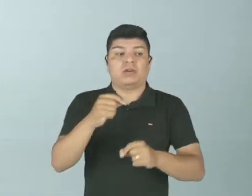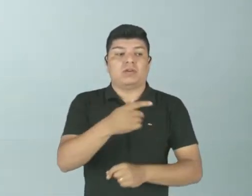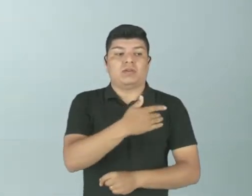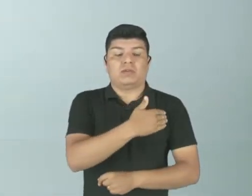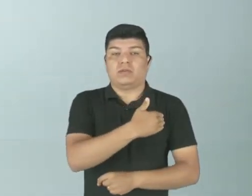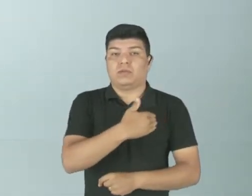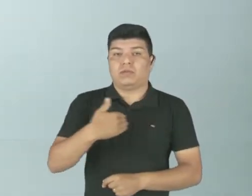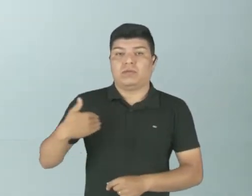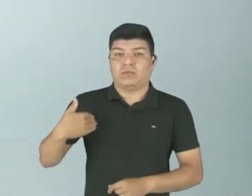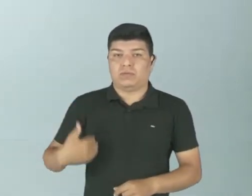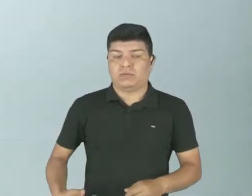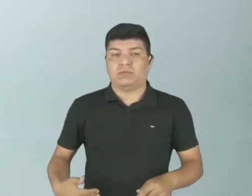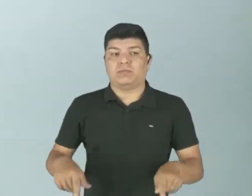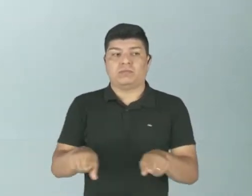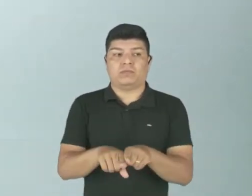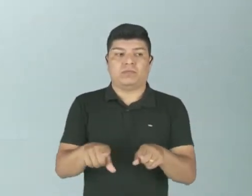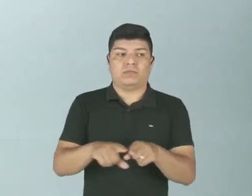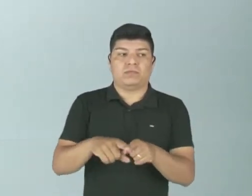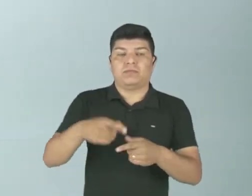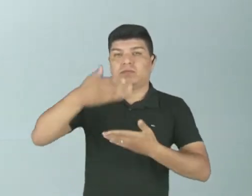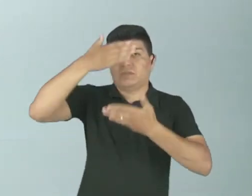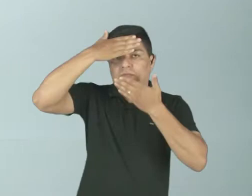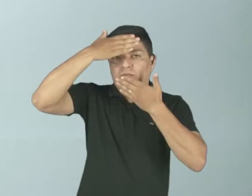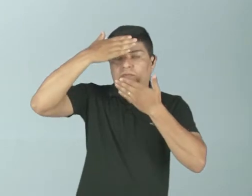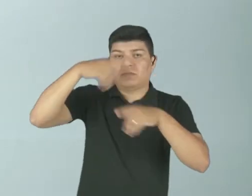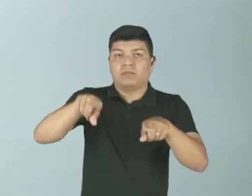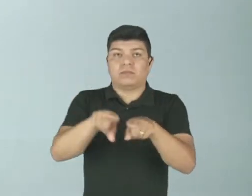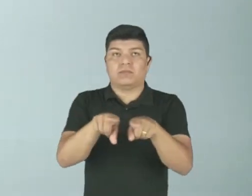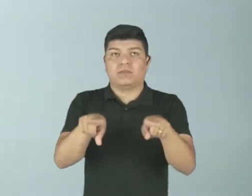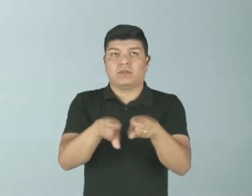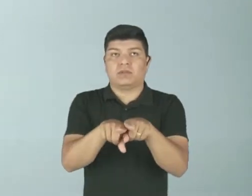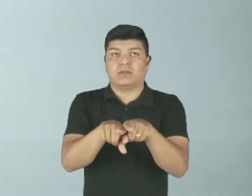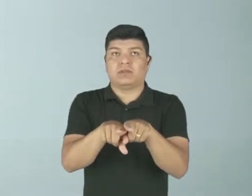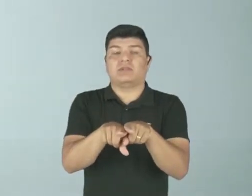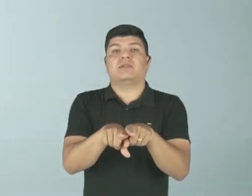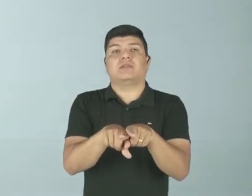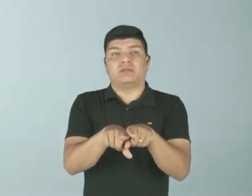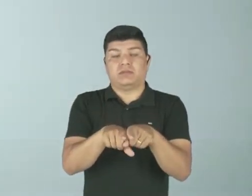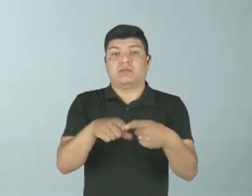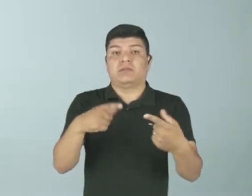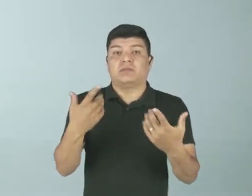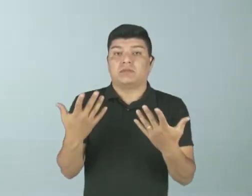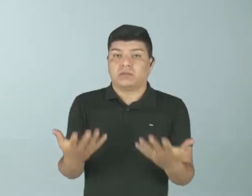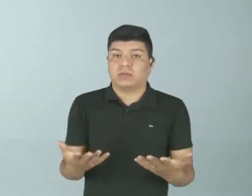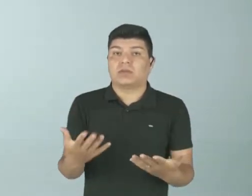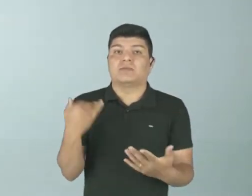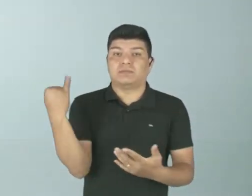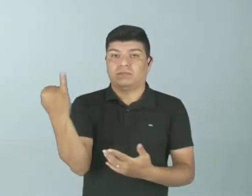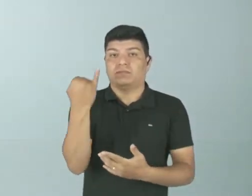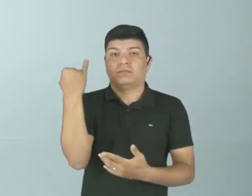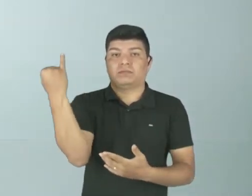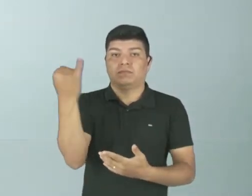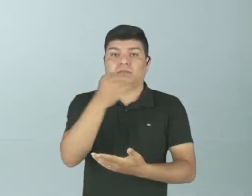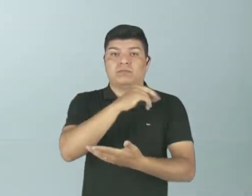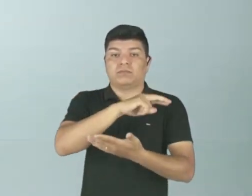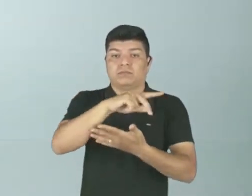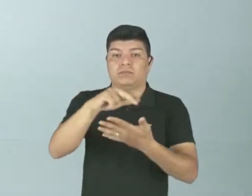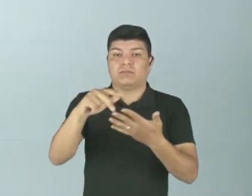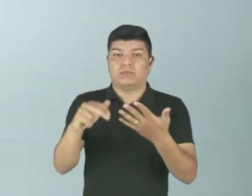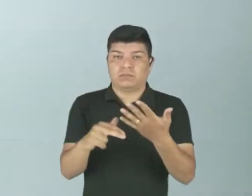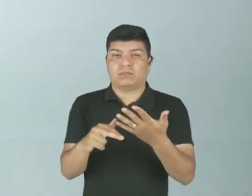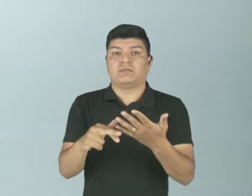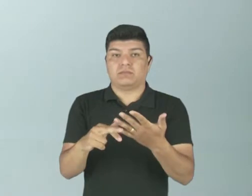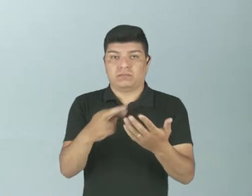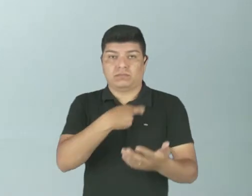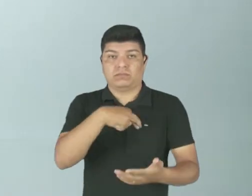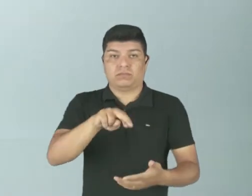culturas árabes, oriental, e aí nós temos aí uma roupagem bem interessante da diversidade religiosa